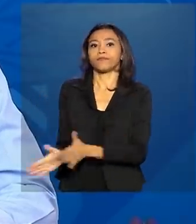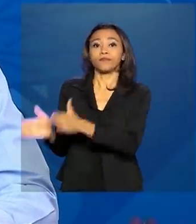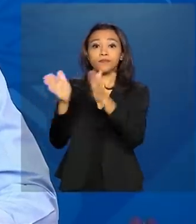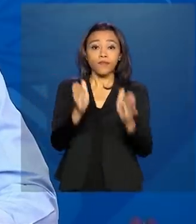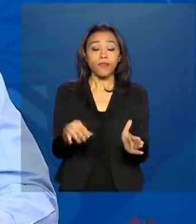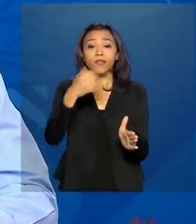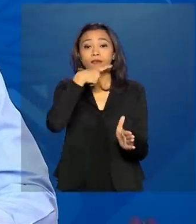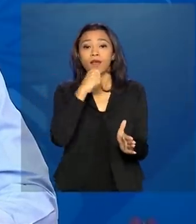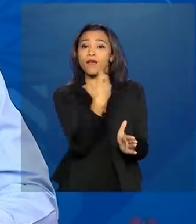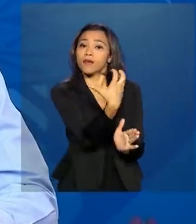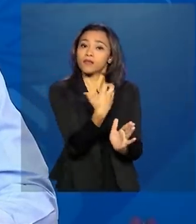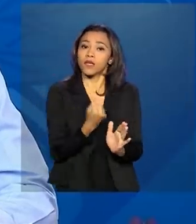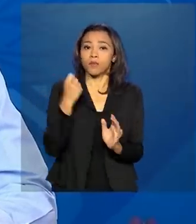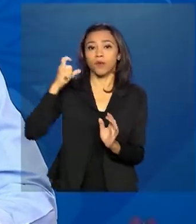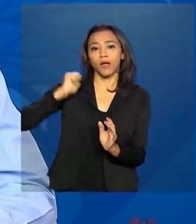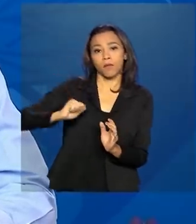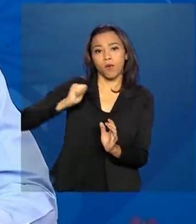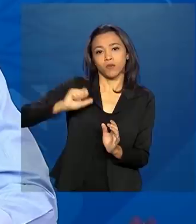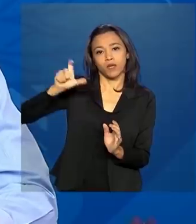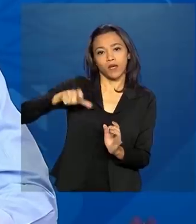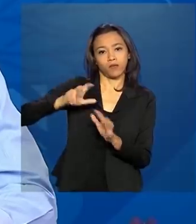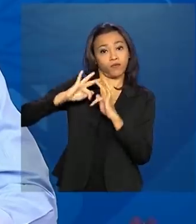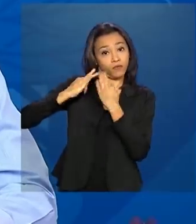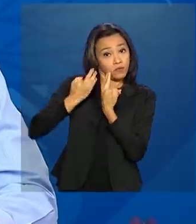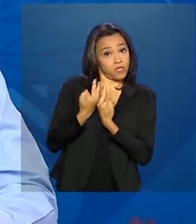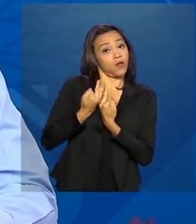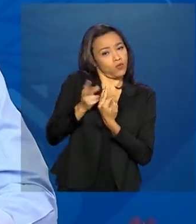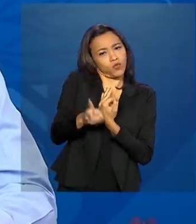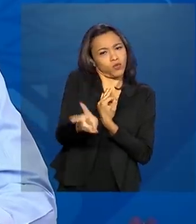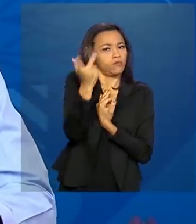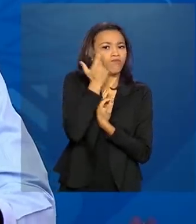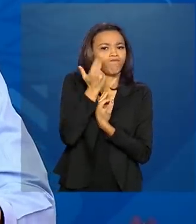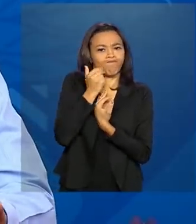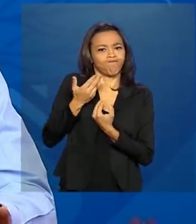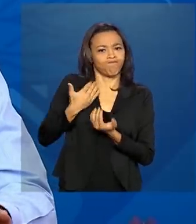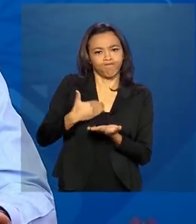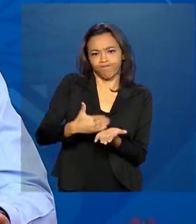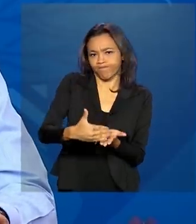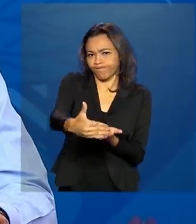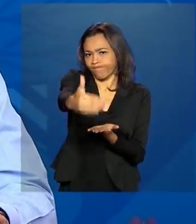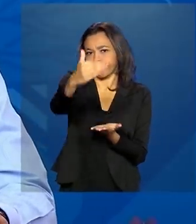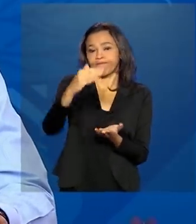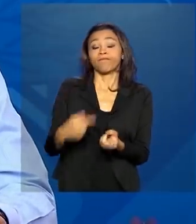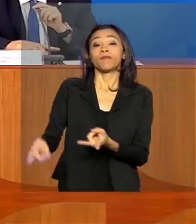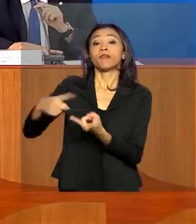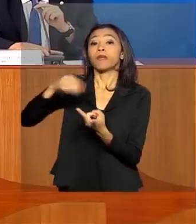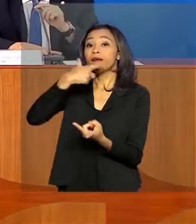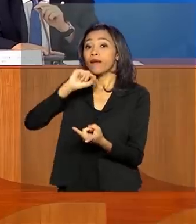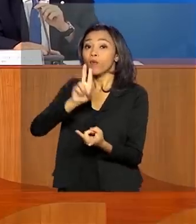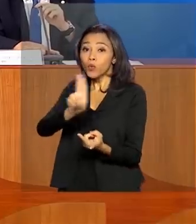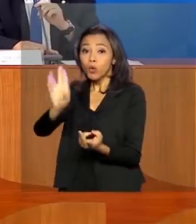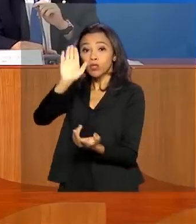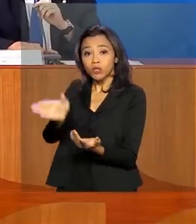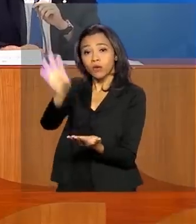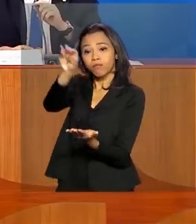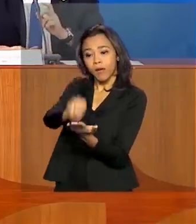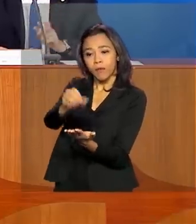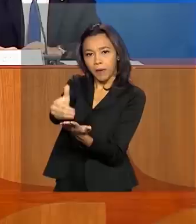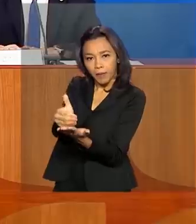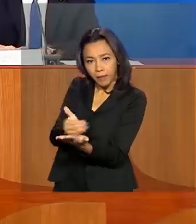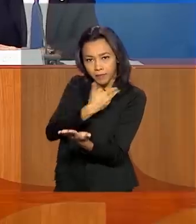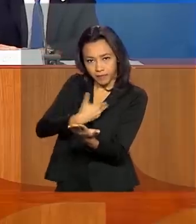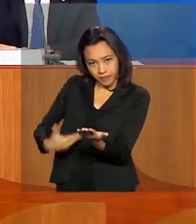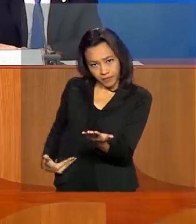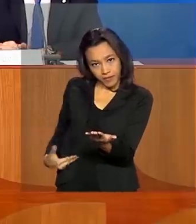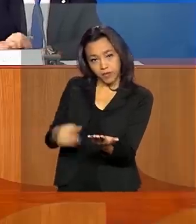do Bolsa Família seguem o cronograma oficial. E para os que já estão no Cadastro Único, a ideia, segundo o